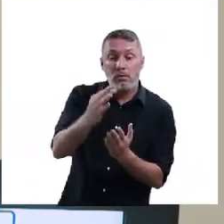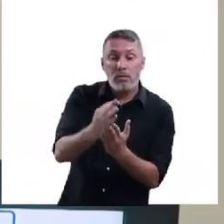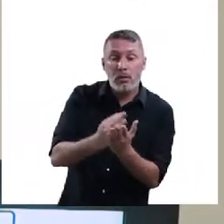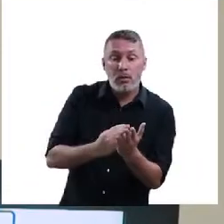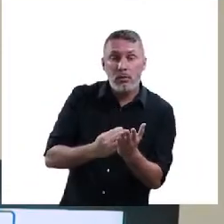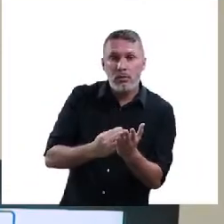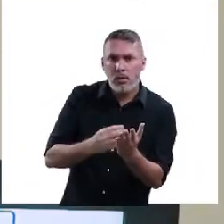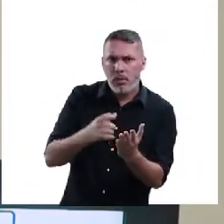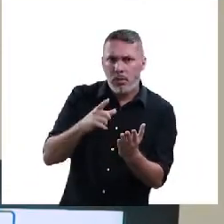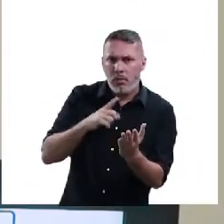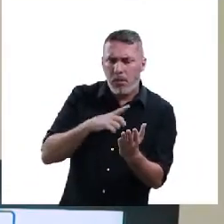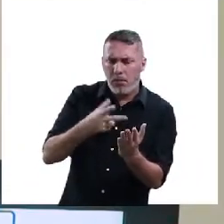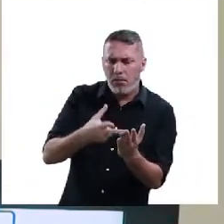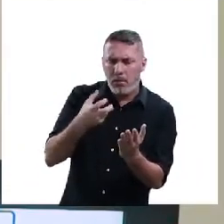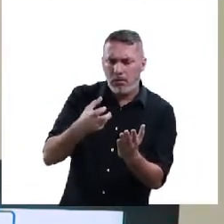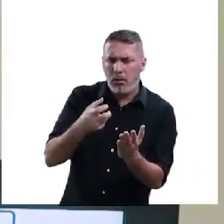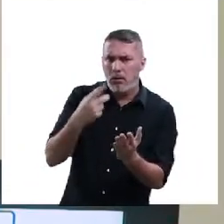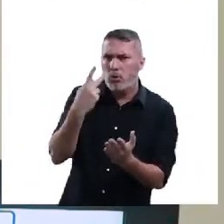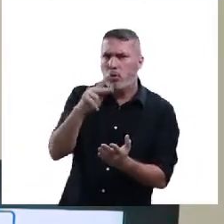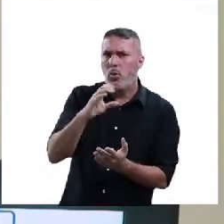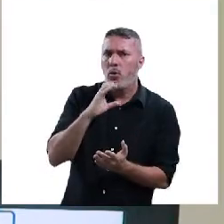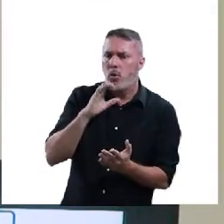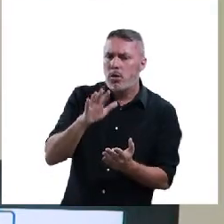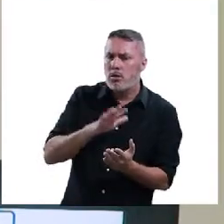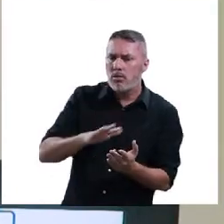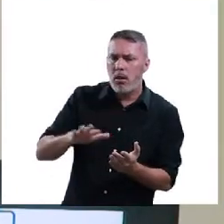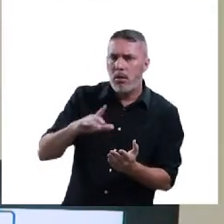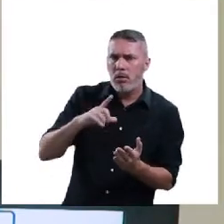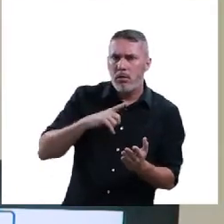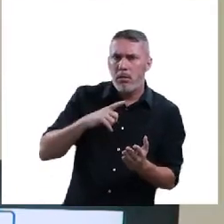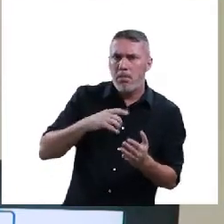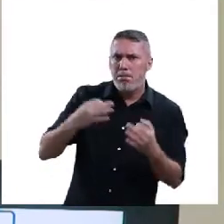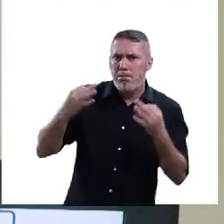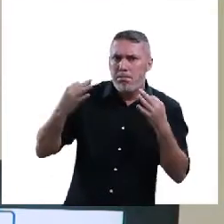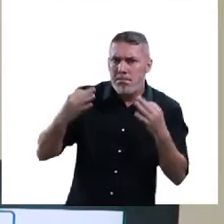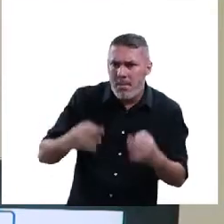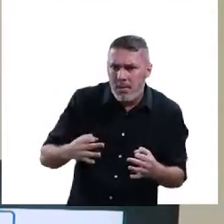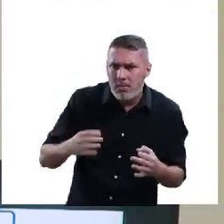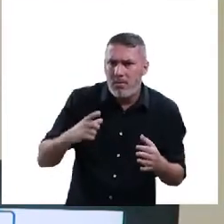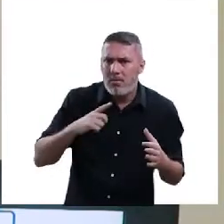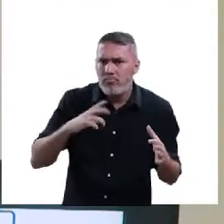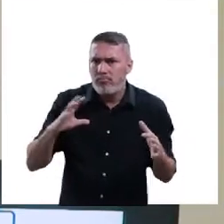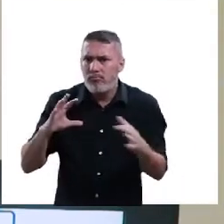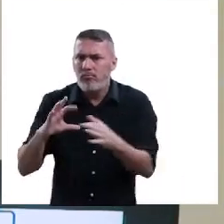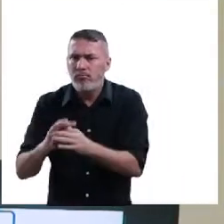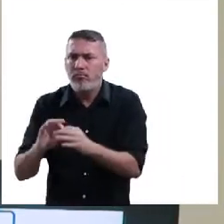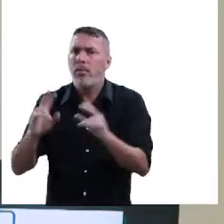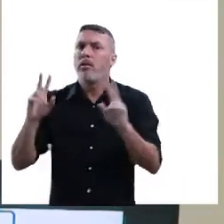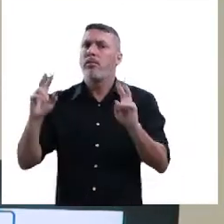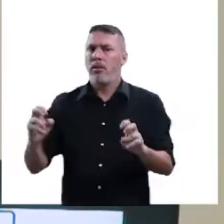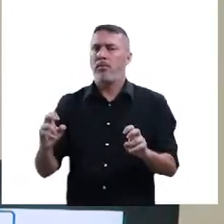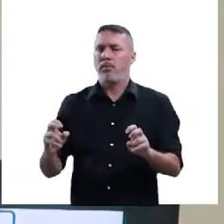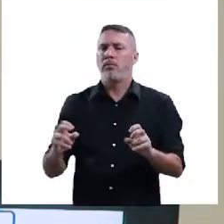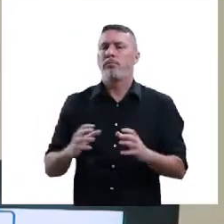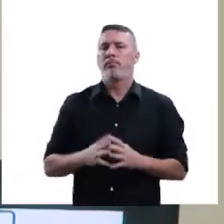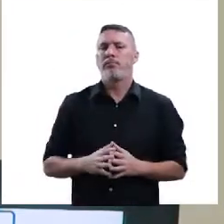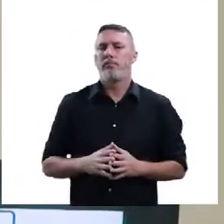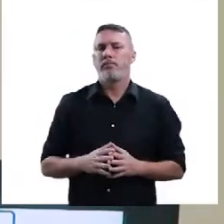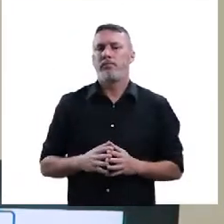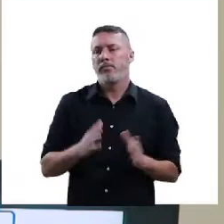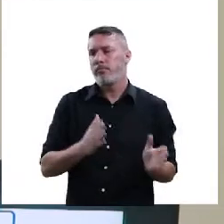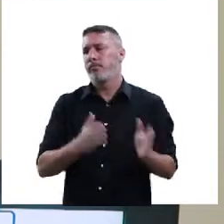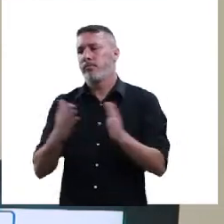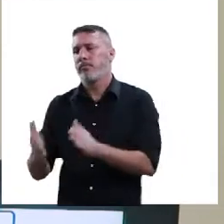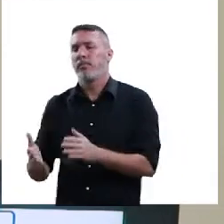seu tema. Perceba, imagina que o aluno vai falar sobre bioperataria, você vai utilizar bioperataria. Aí, o